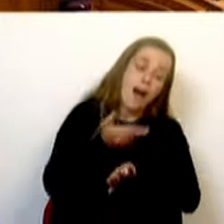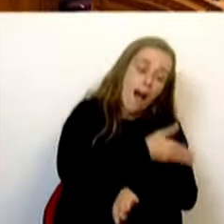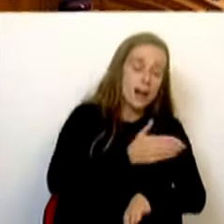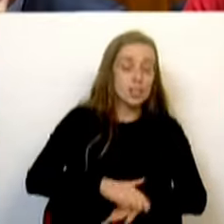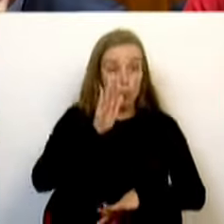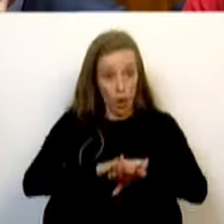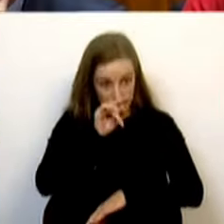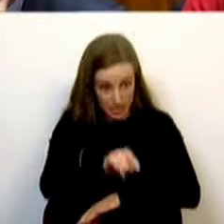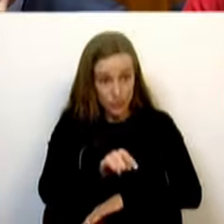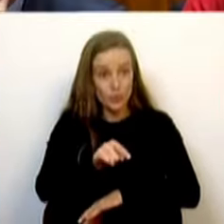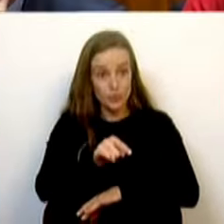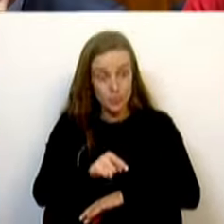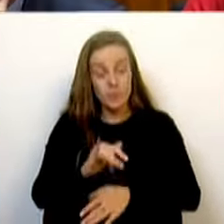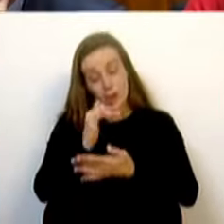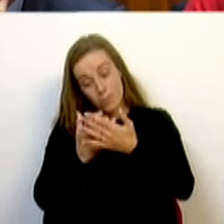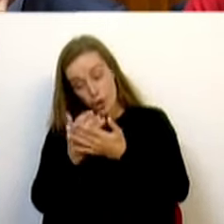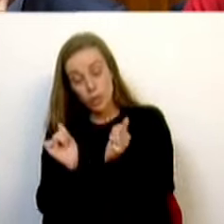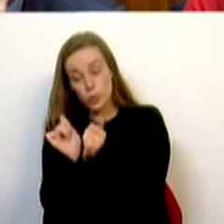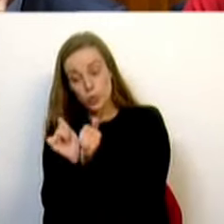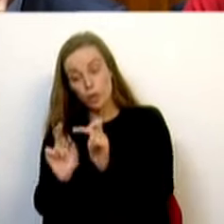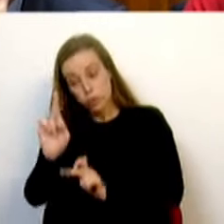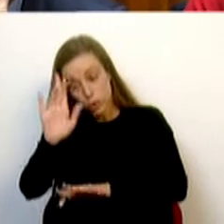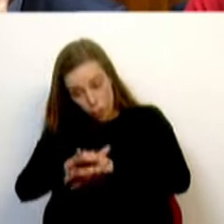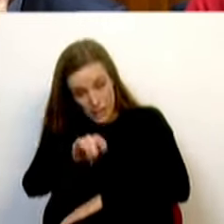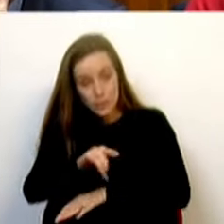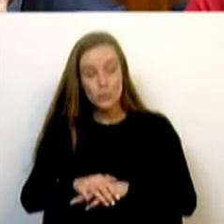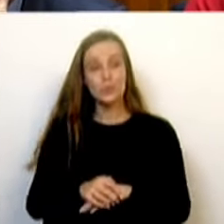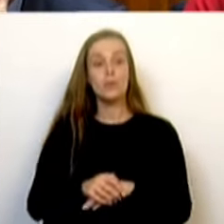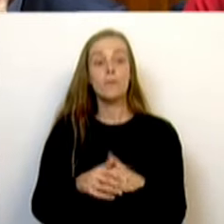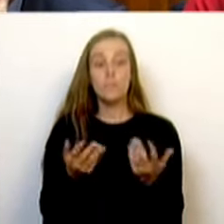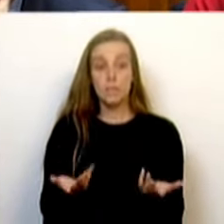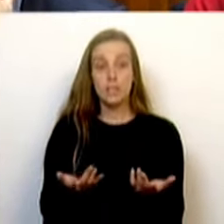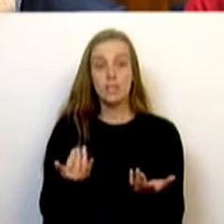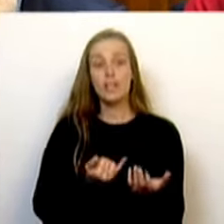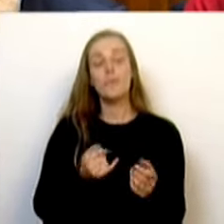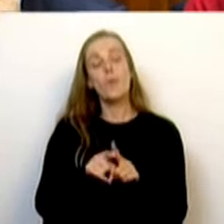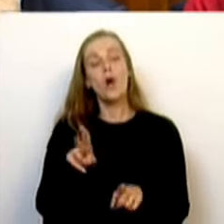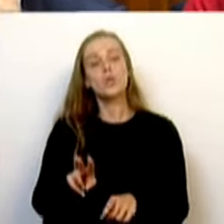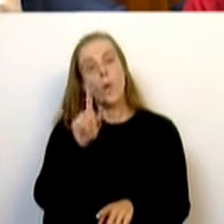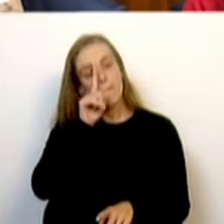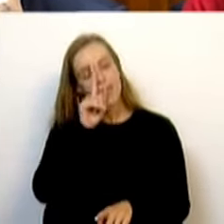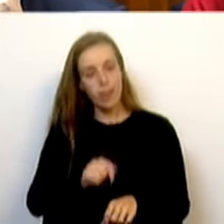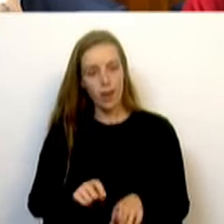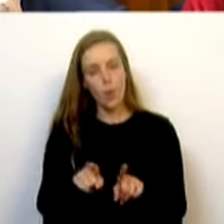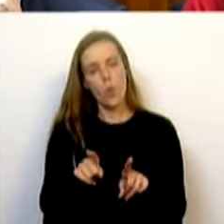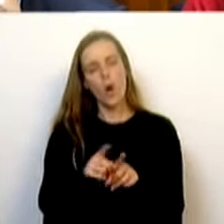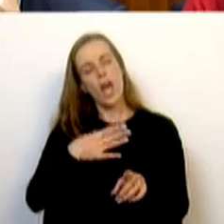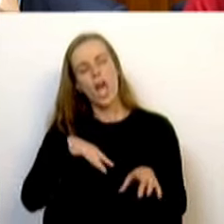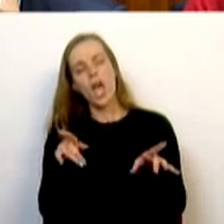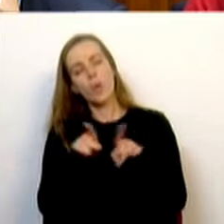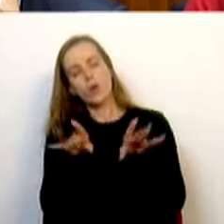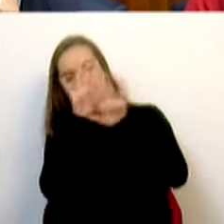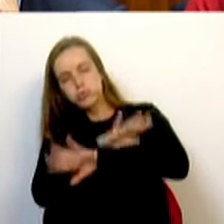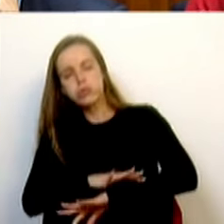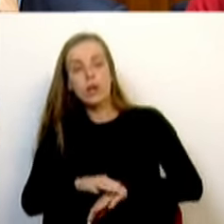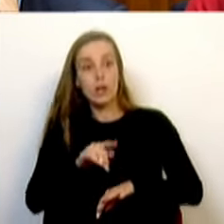salários que sobem a contribuição para a Segurança Social. A segunda mentira é quererem esconder o que se